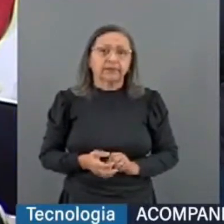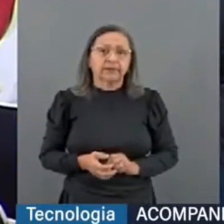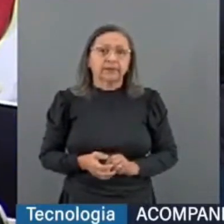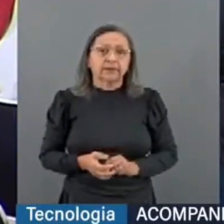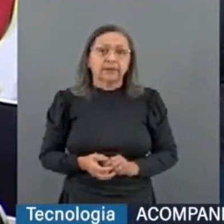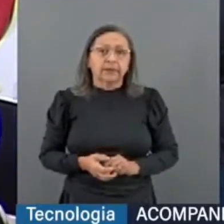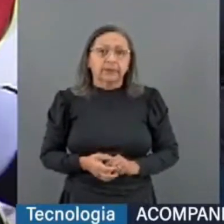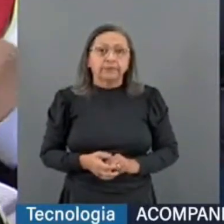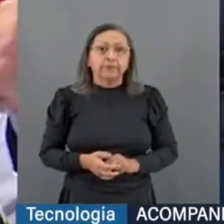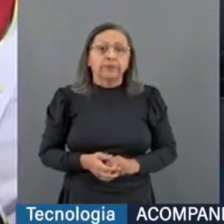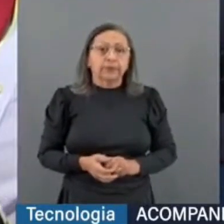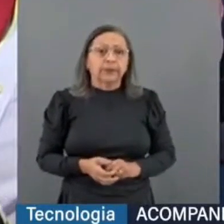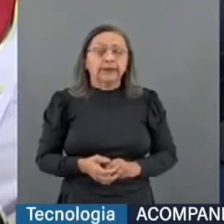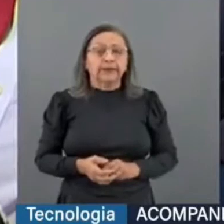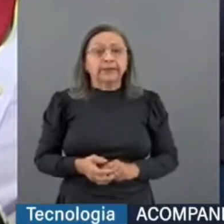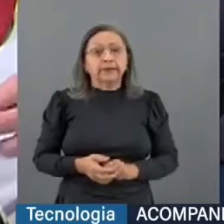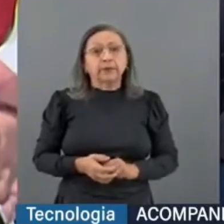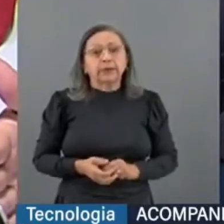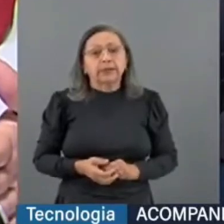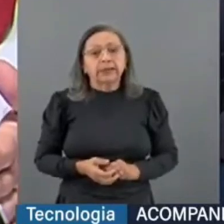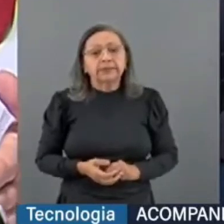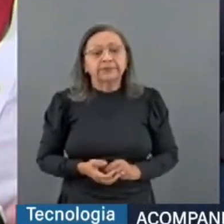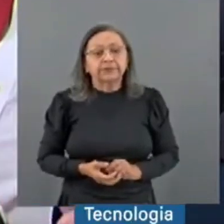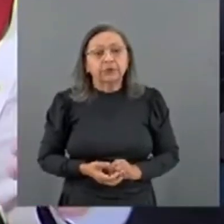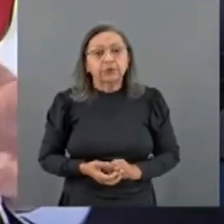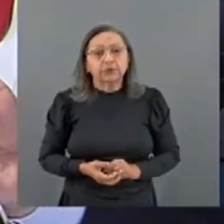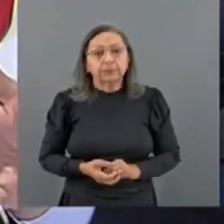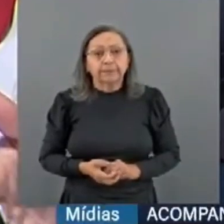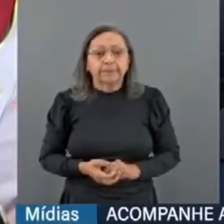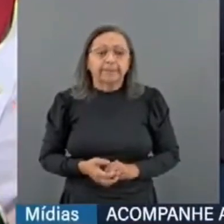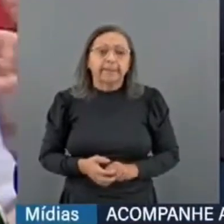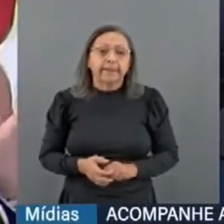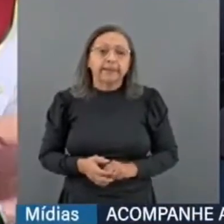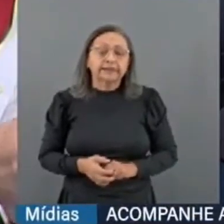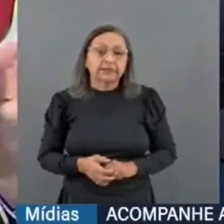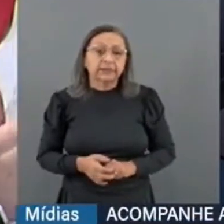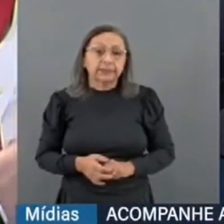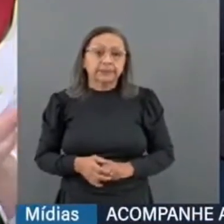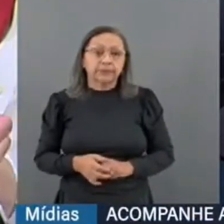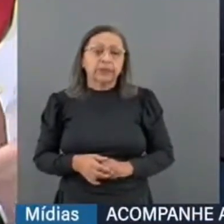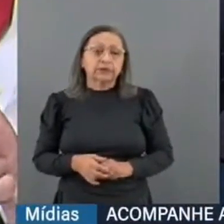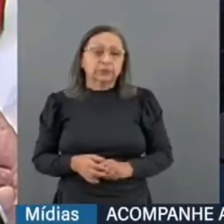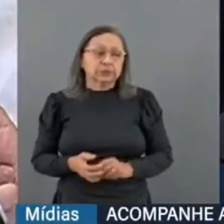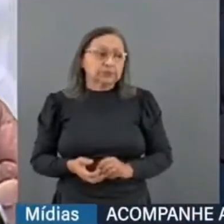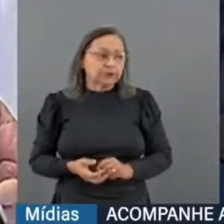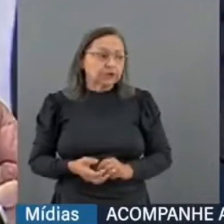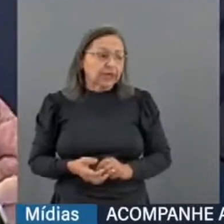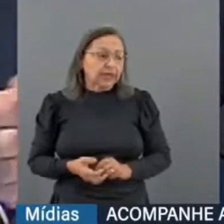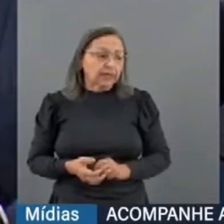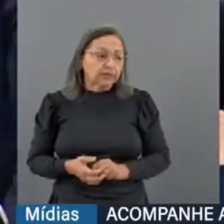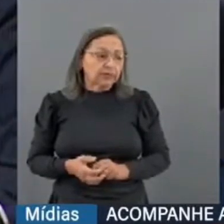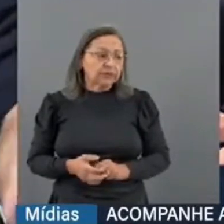senadora Alcolumbre, é uma sabatina, nós temos que fazer perguntas que nós gostaríamos de ter as respostas.